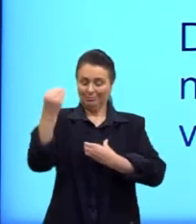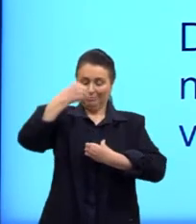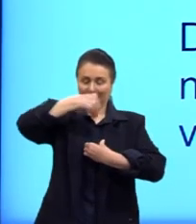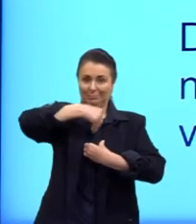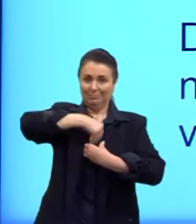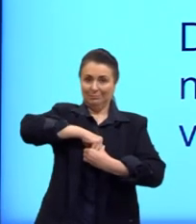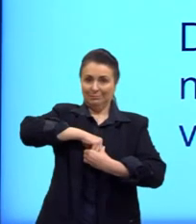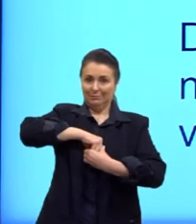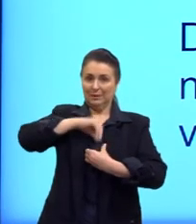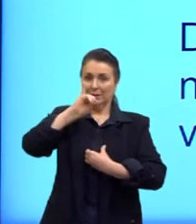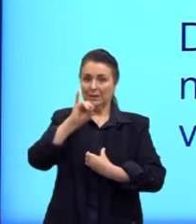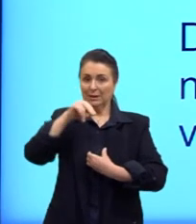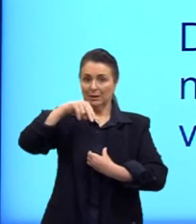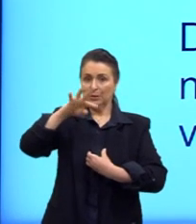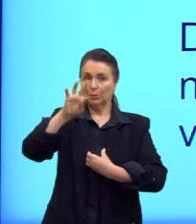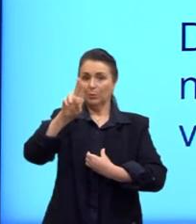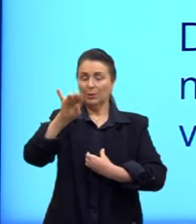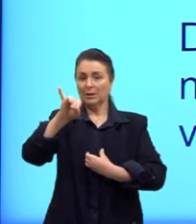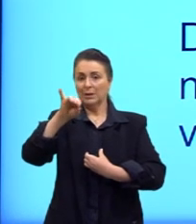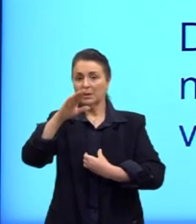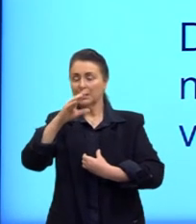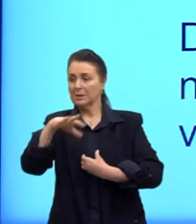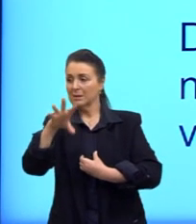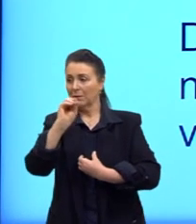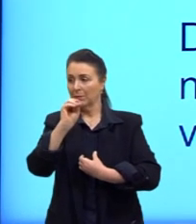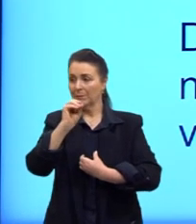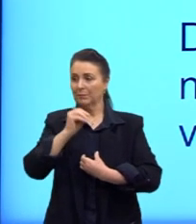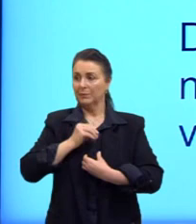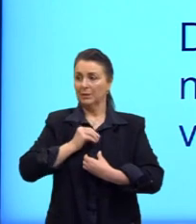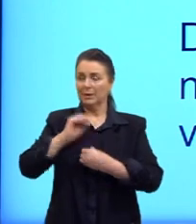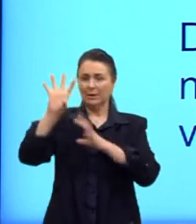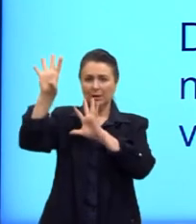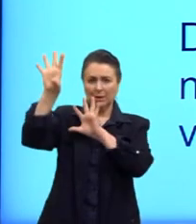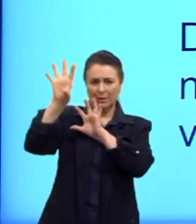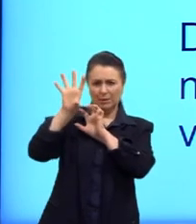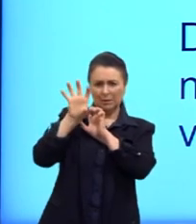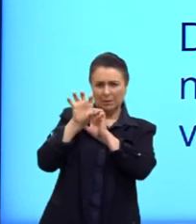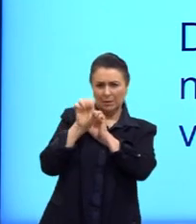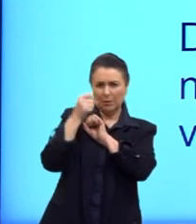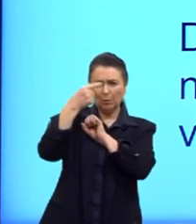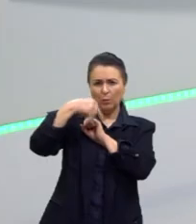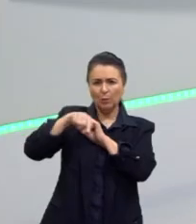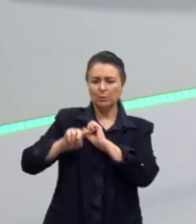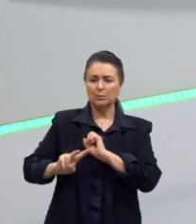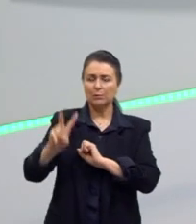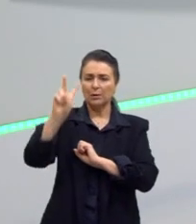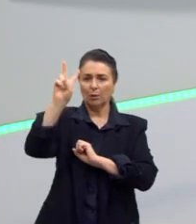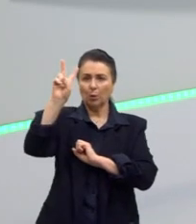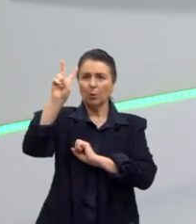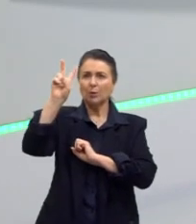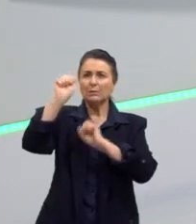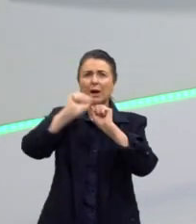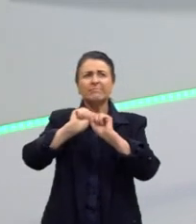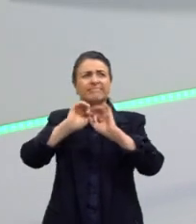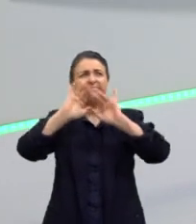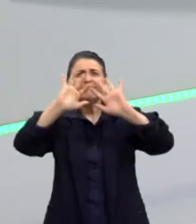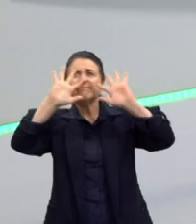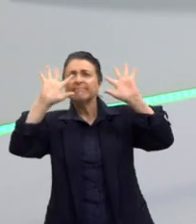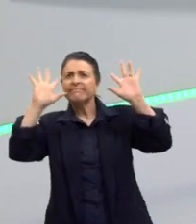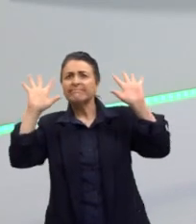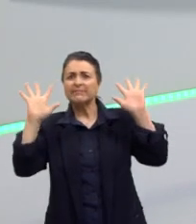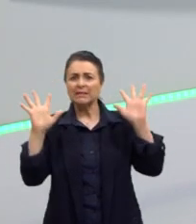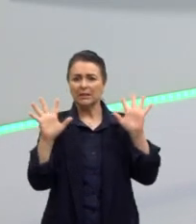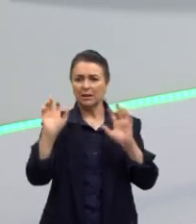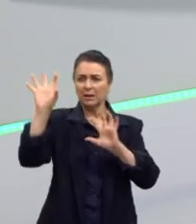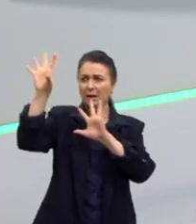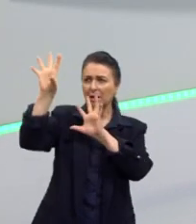Então, gente começa a pensar sobre intuição, sobre outros valores mais transcendentais que a